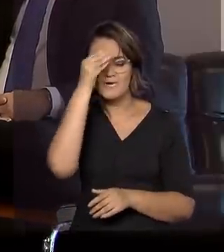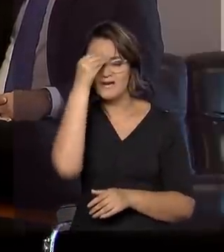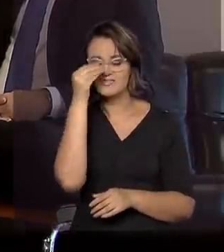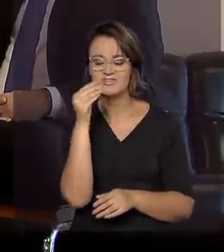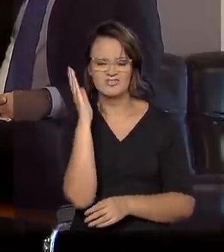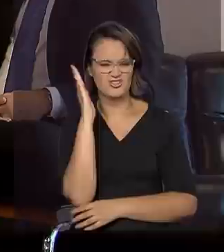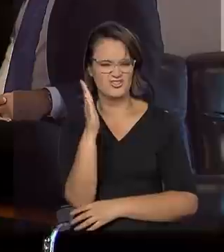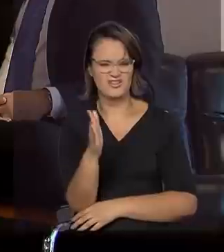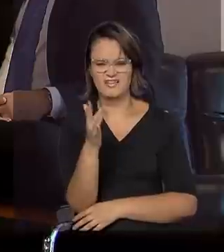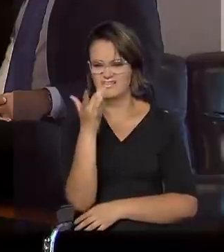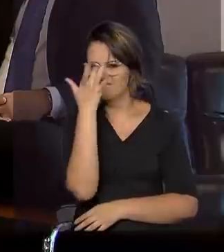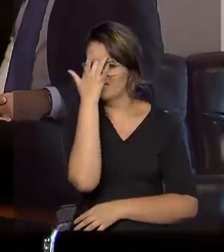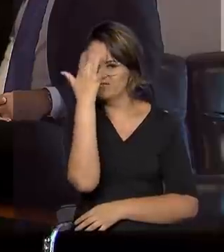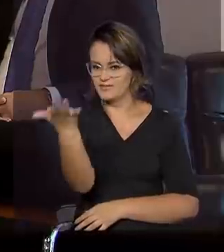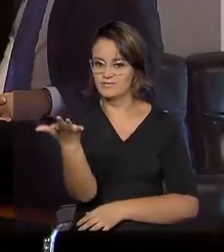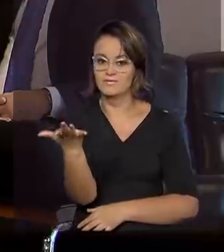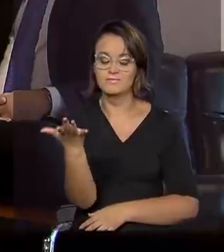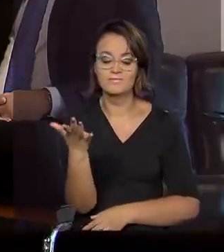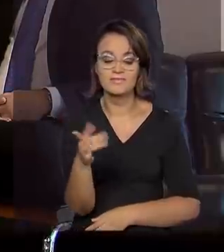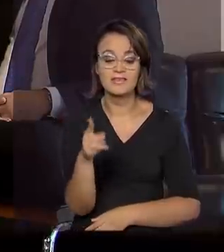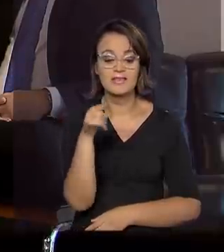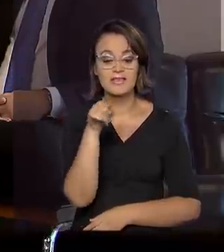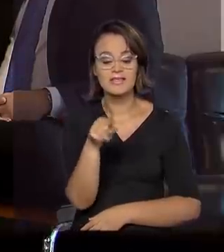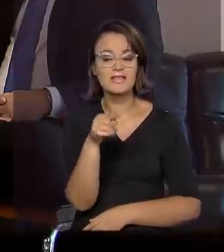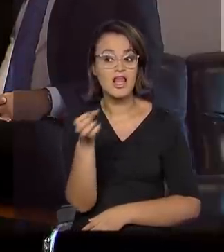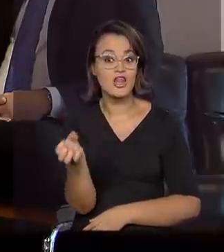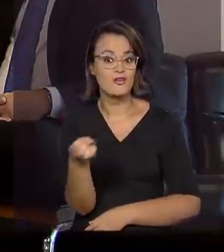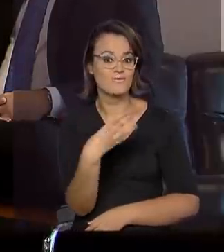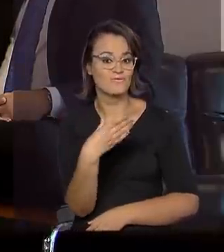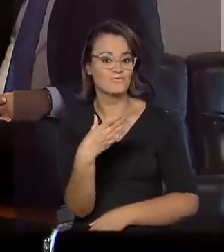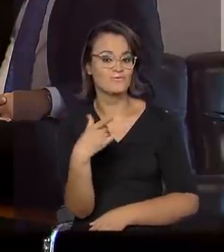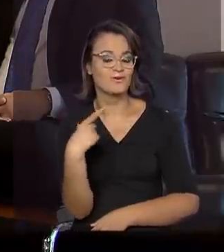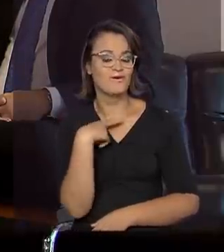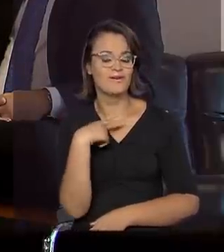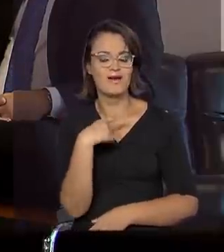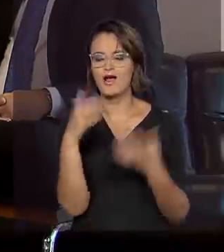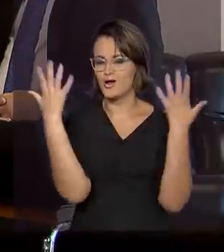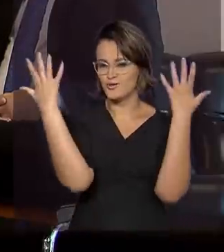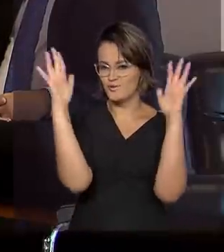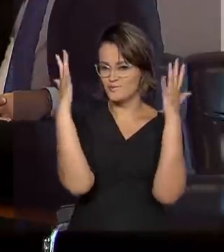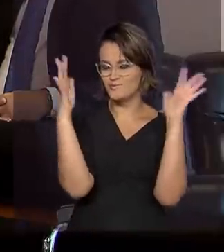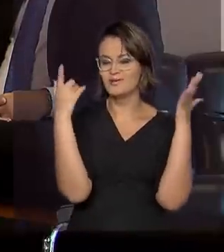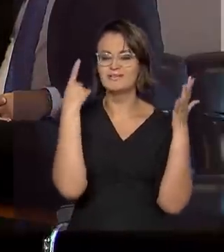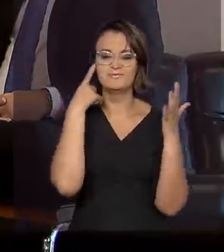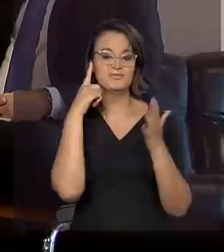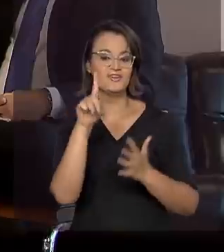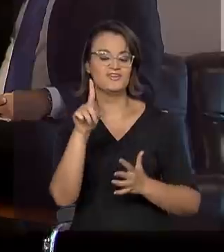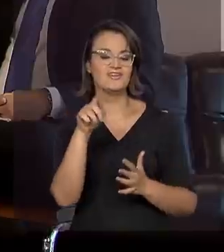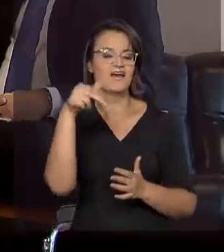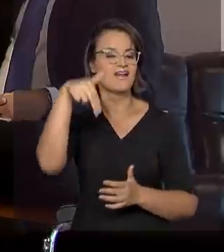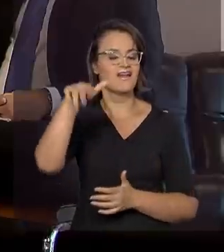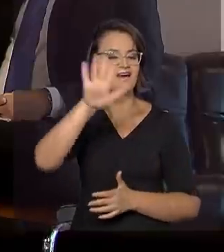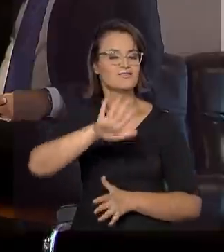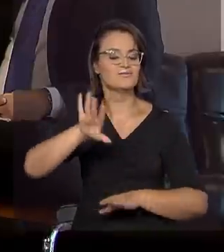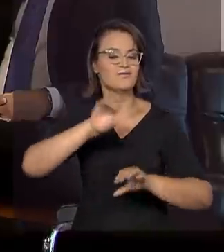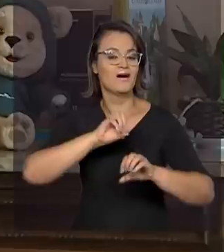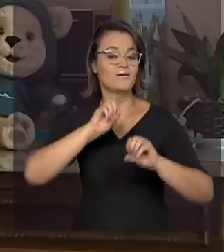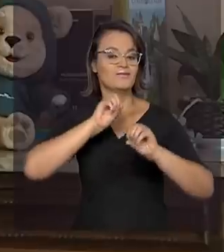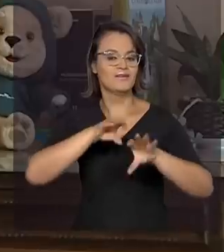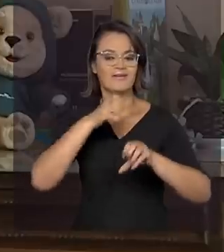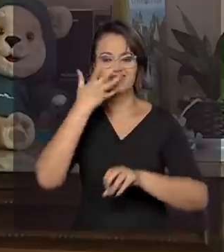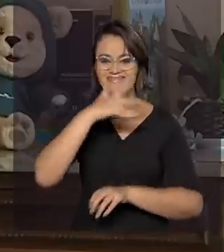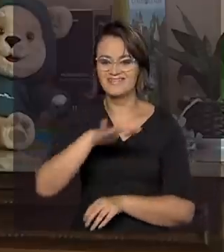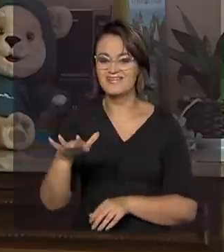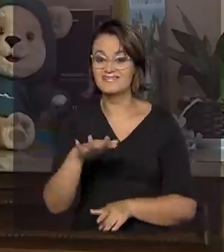direta e acessível a todos. E, recentemente, em comemoração ao Dia Nacional da Educação Infantil,